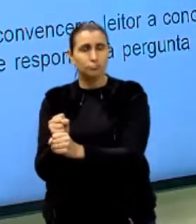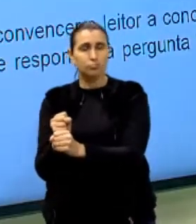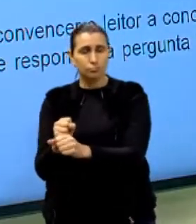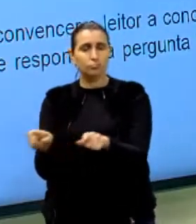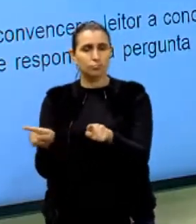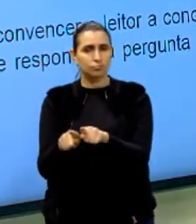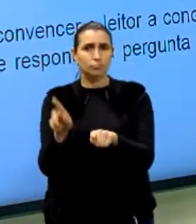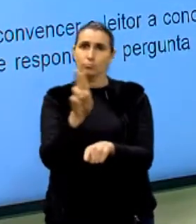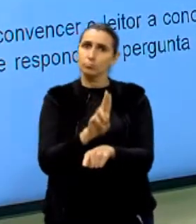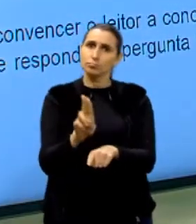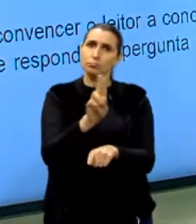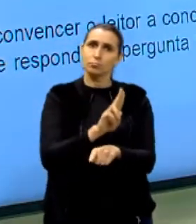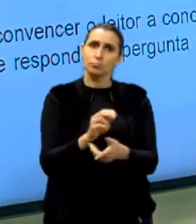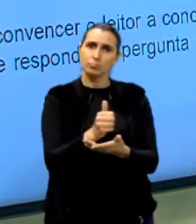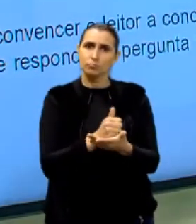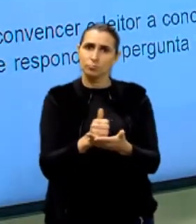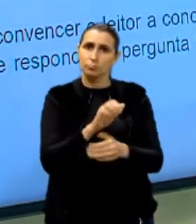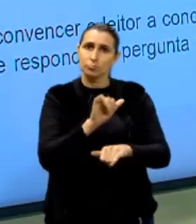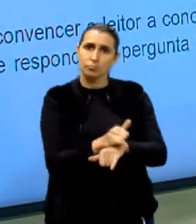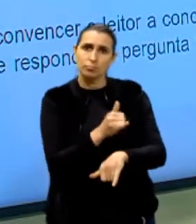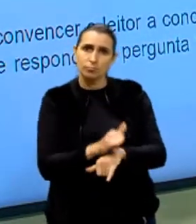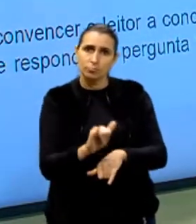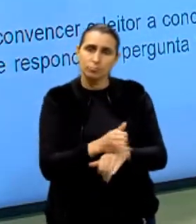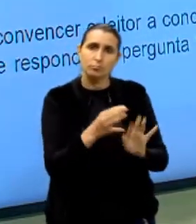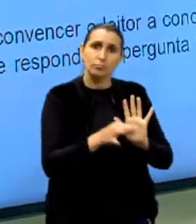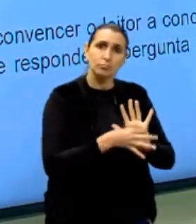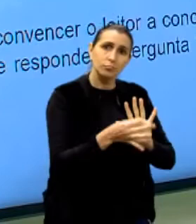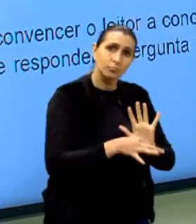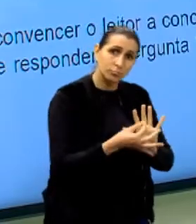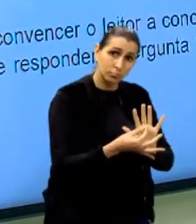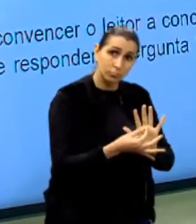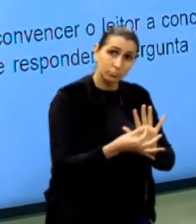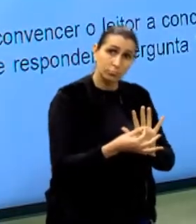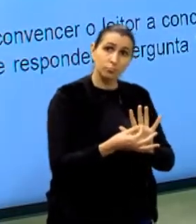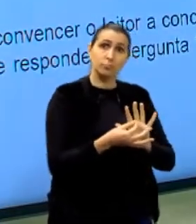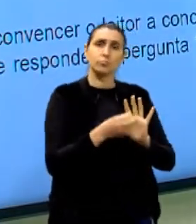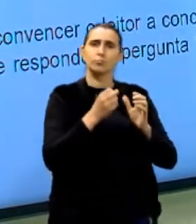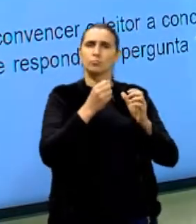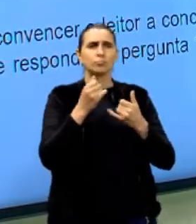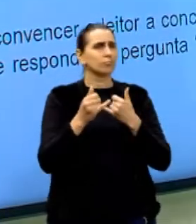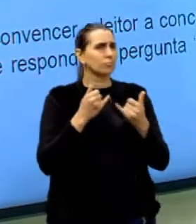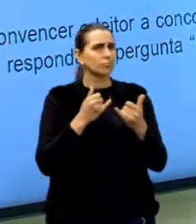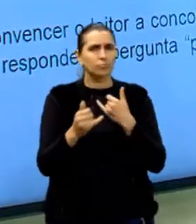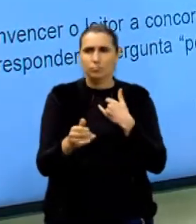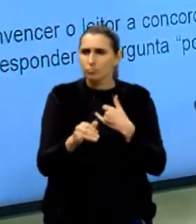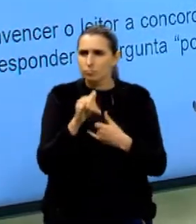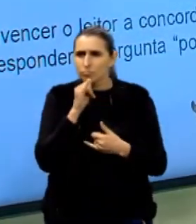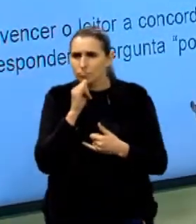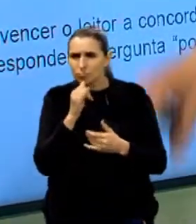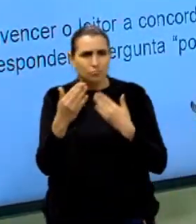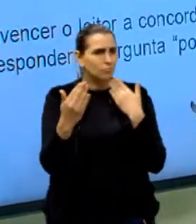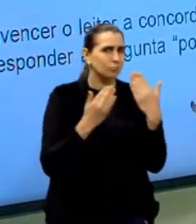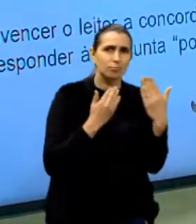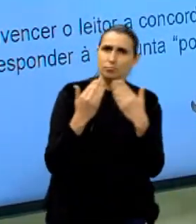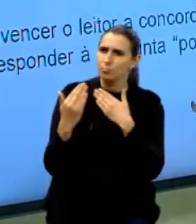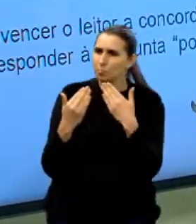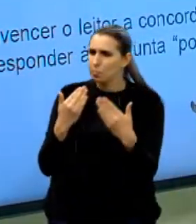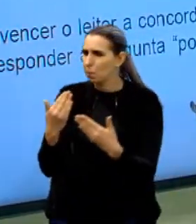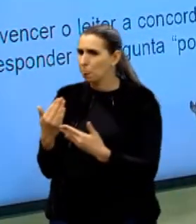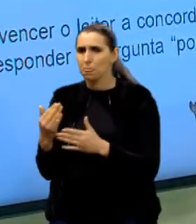utilizar as várias estratégias argumentativas aí. Exemplificação, comparação,